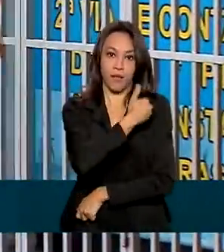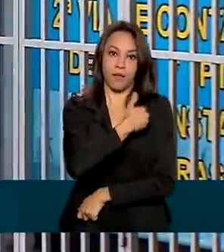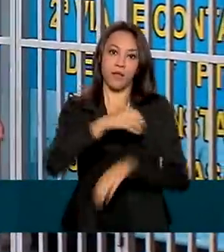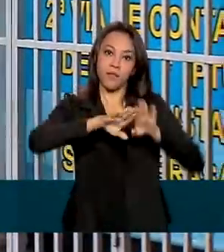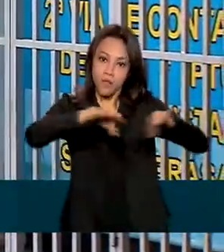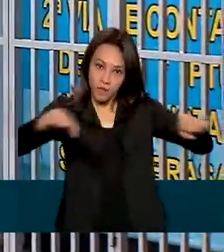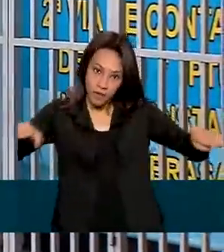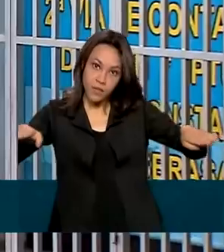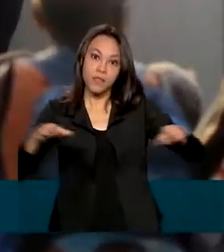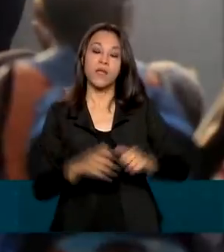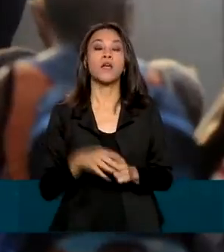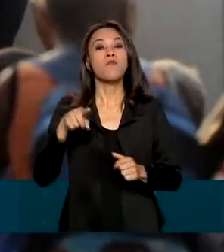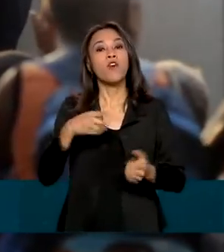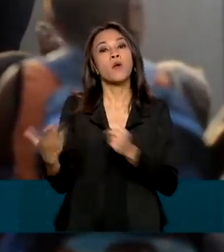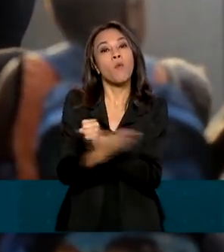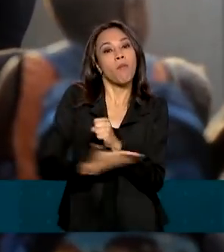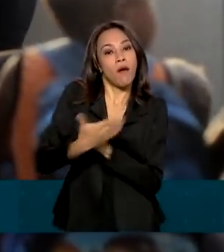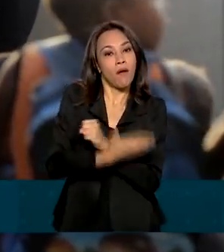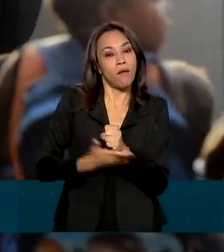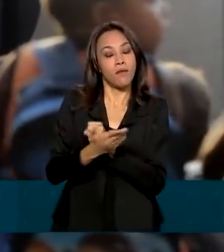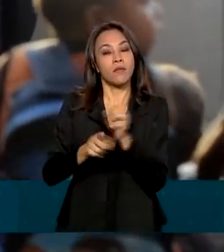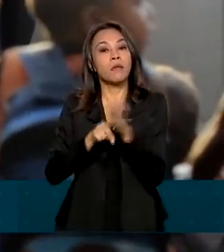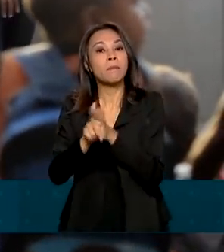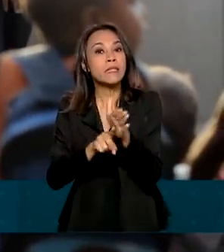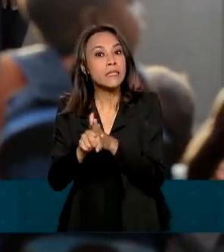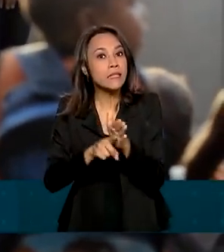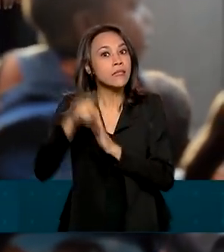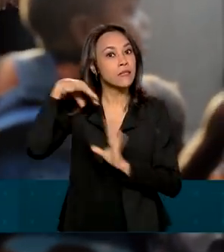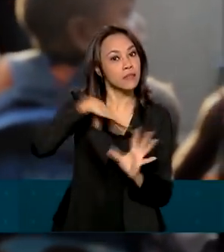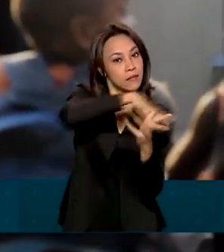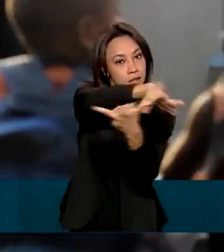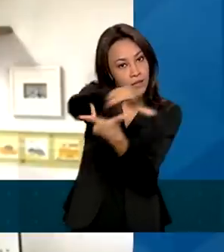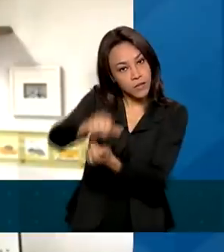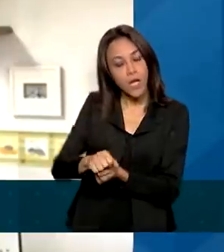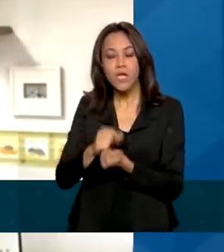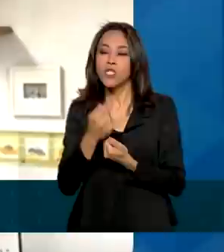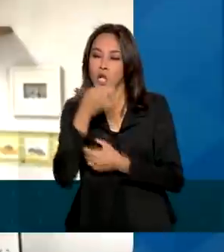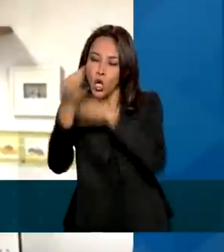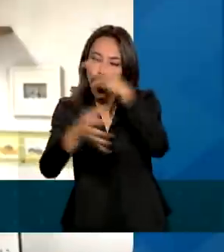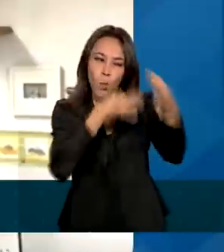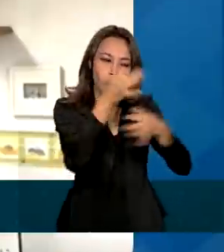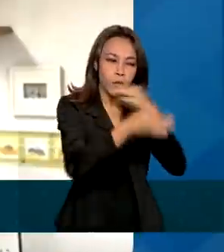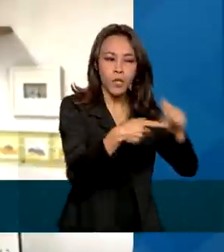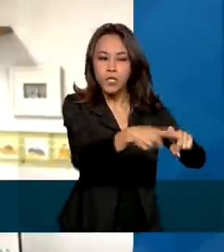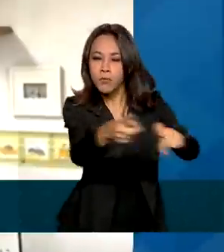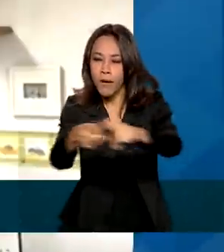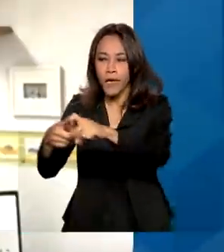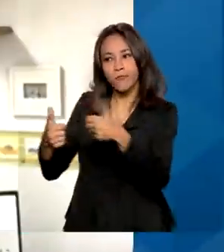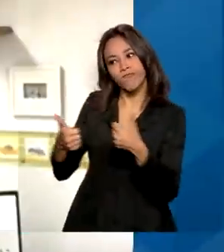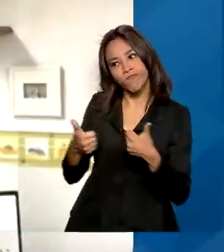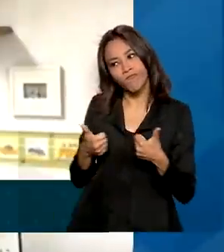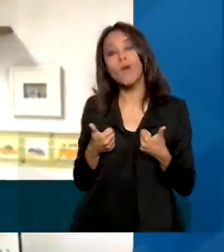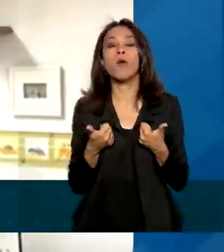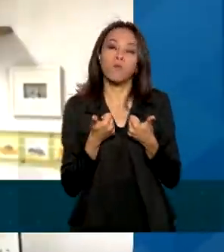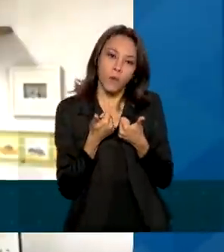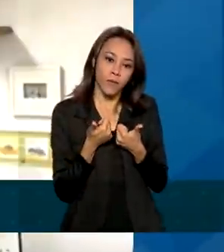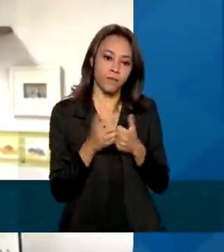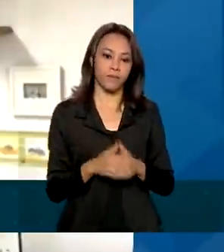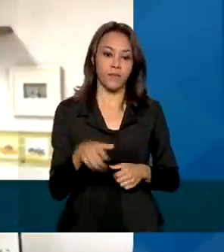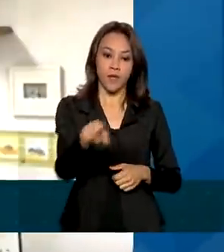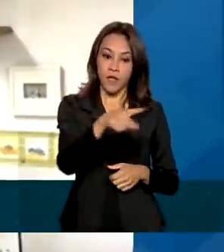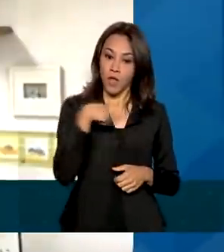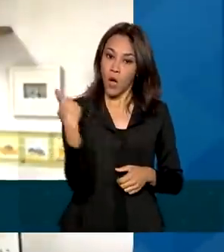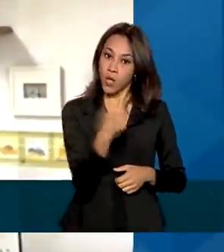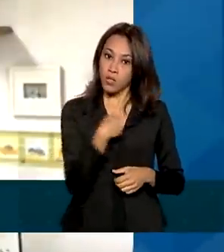em informações científicas internacionais e ouviu associações médicas. Nós não hesitamos em recomendar as vacinas para as crianças